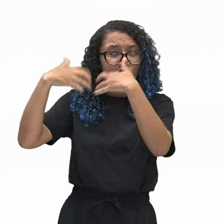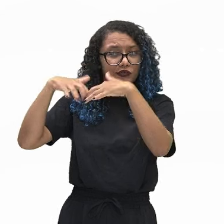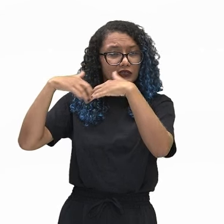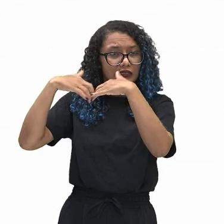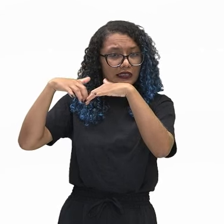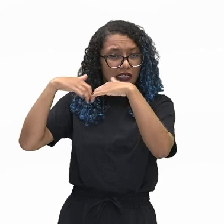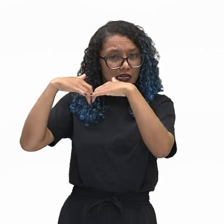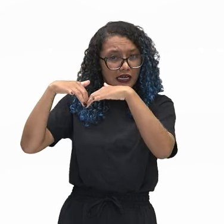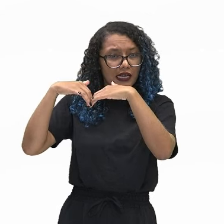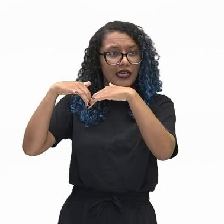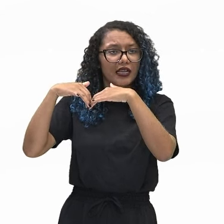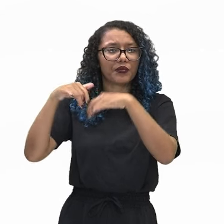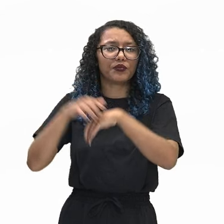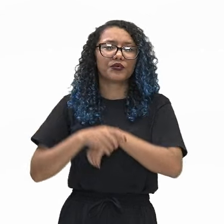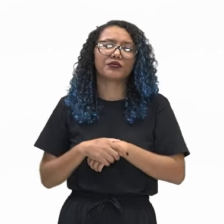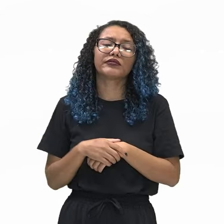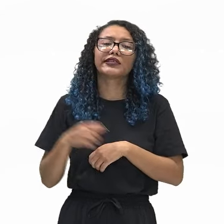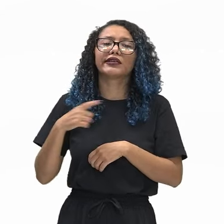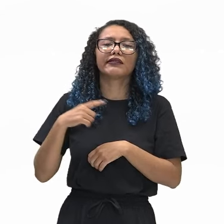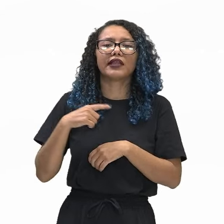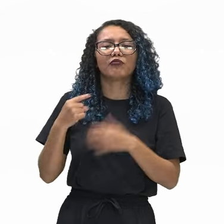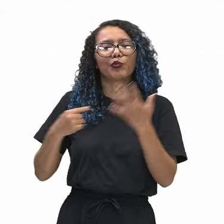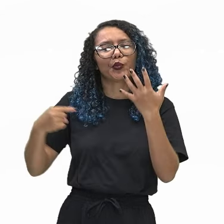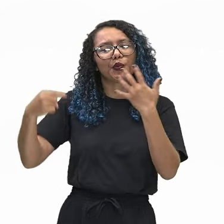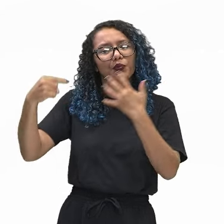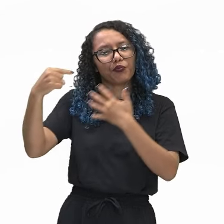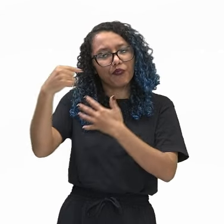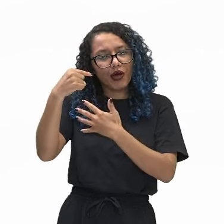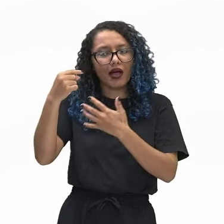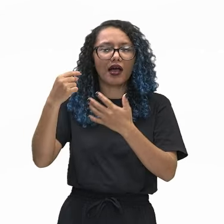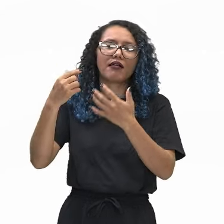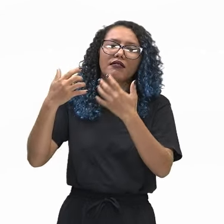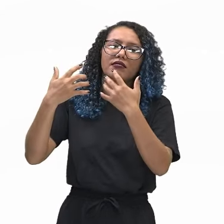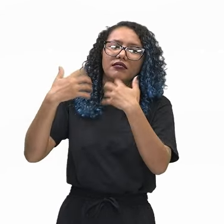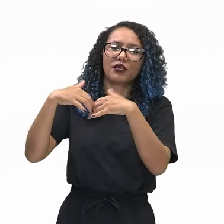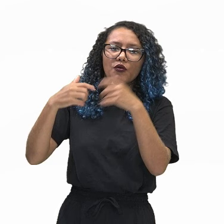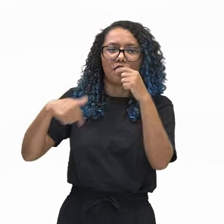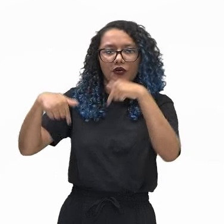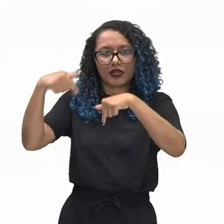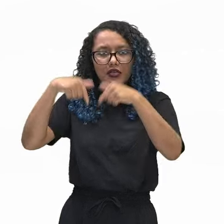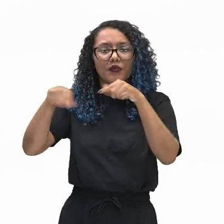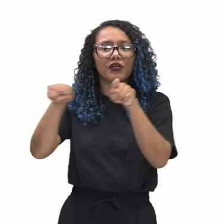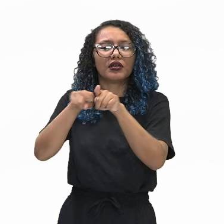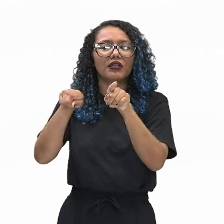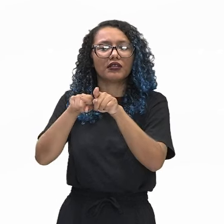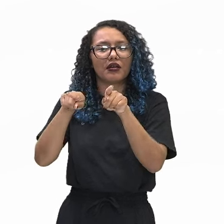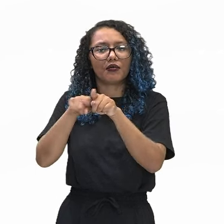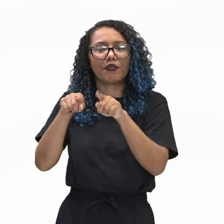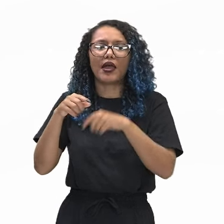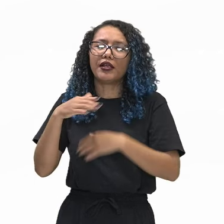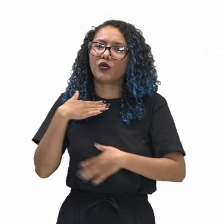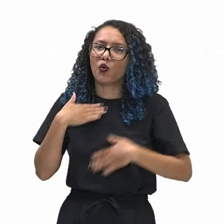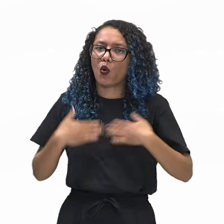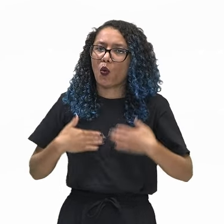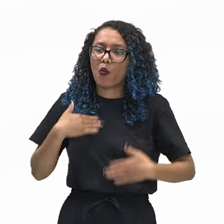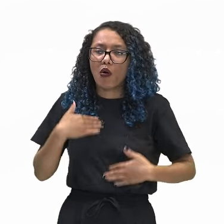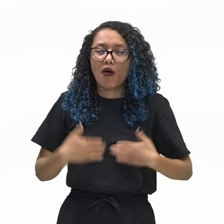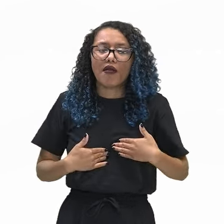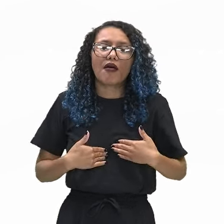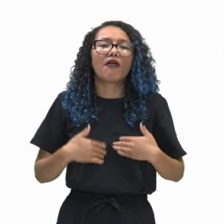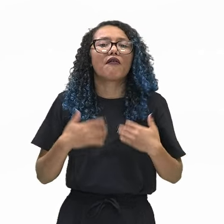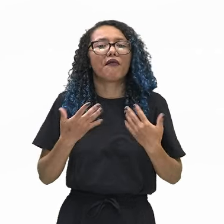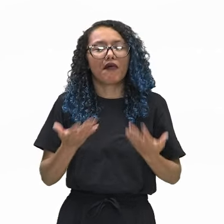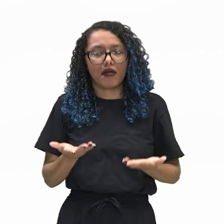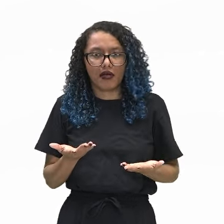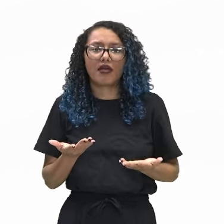mediadas por aspectos neuroquímicos e morfológicos. Essa é uma visão do que é ser